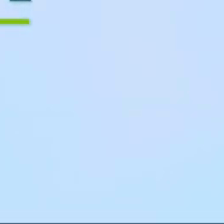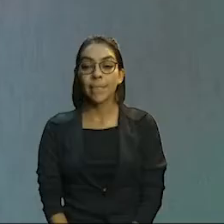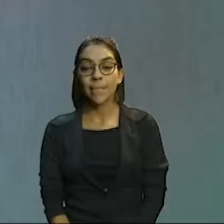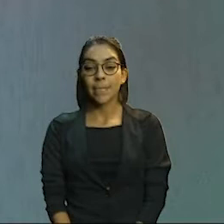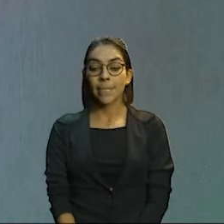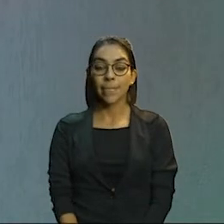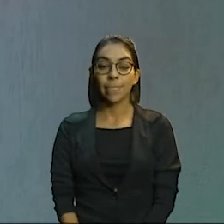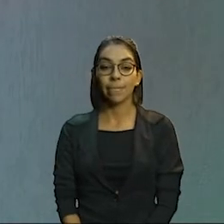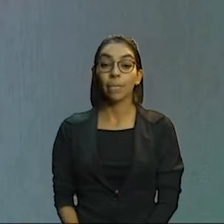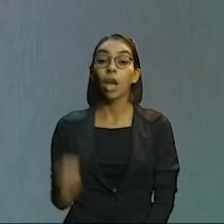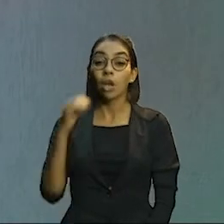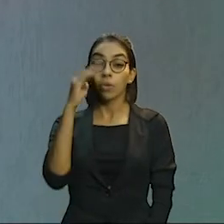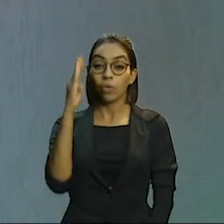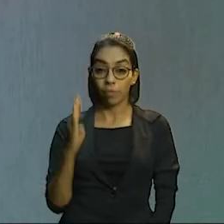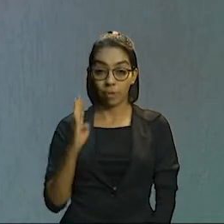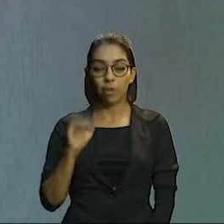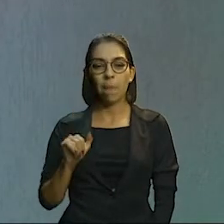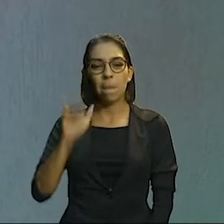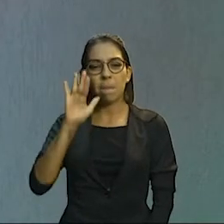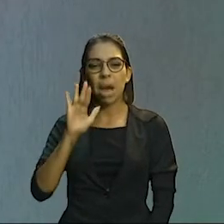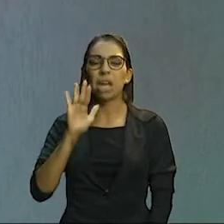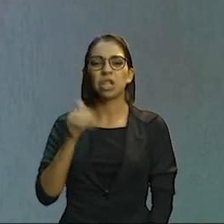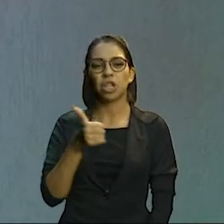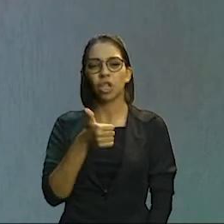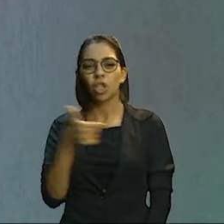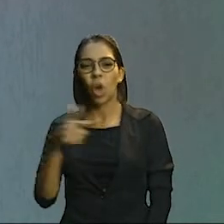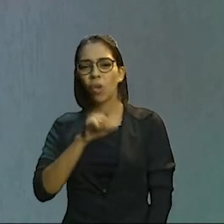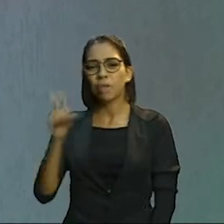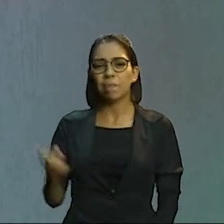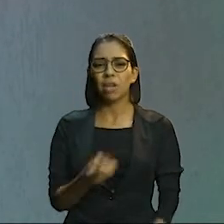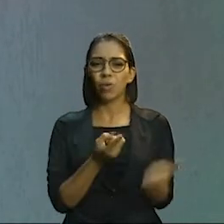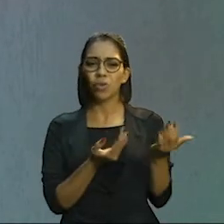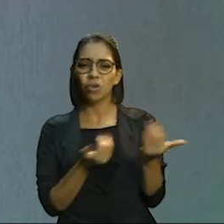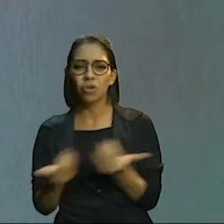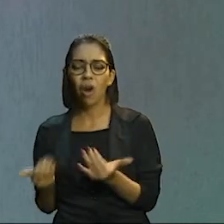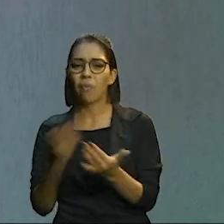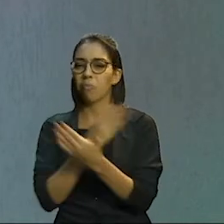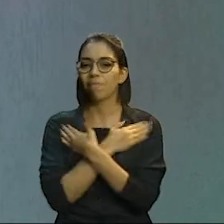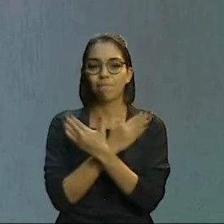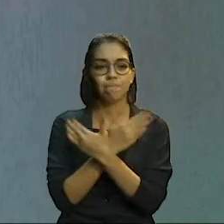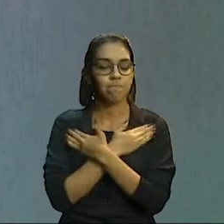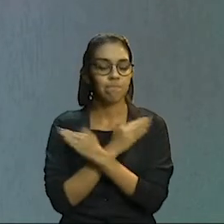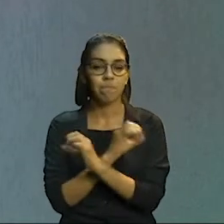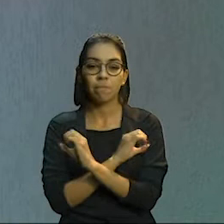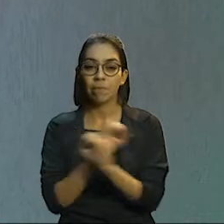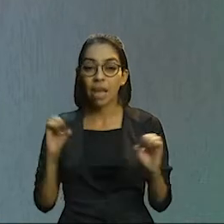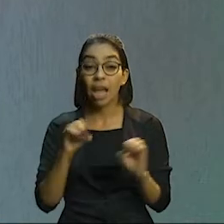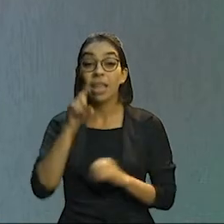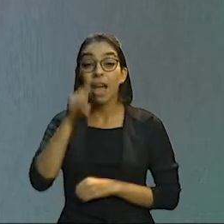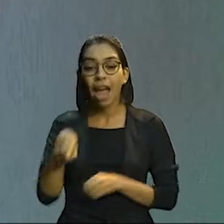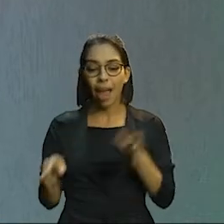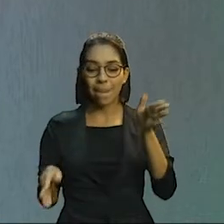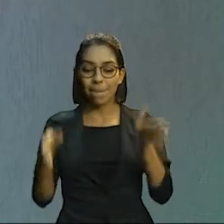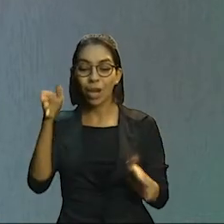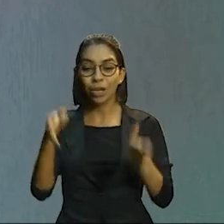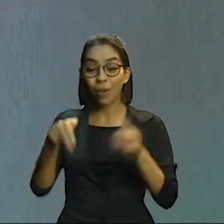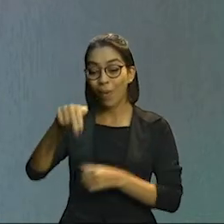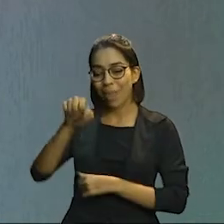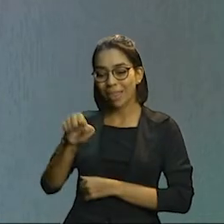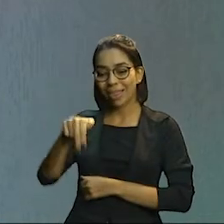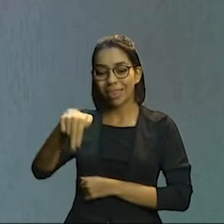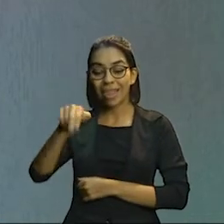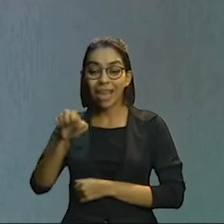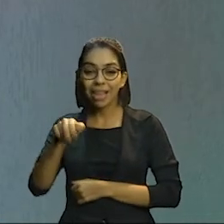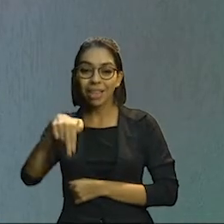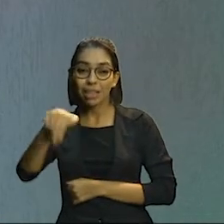No Brasil, mais de 12 milhões de jovens não trabalham e nem estudam. A chamada geração nem-nem pode dificultar ainda